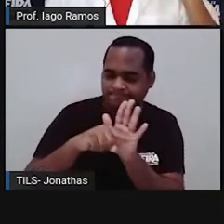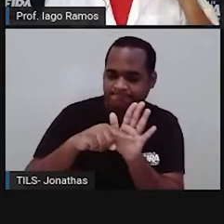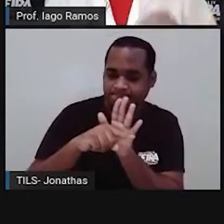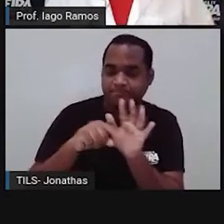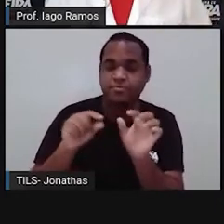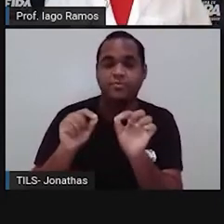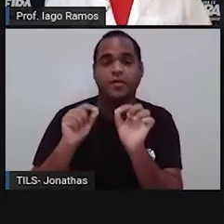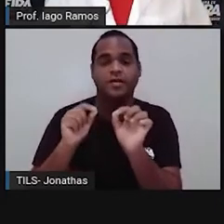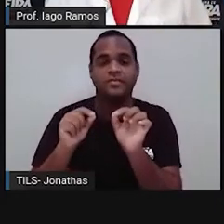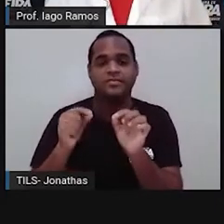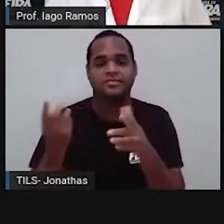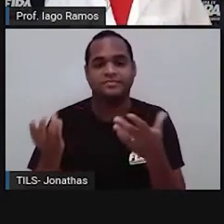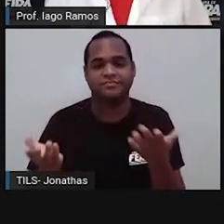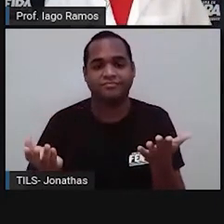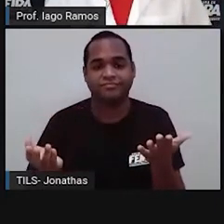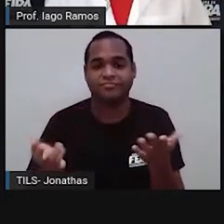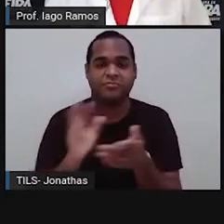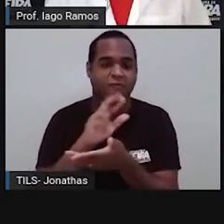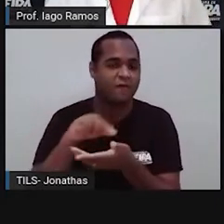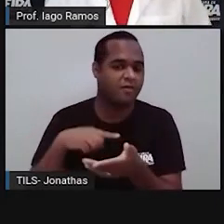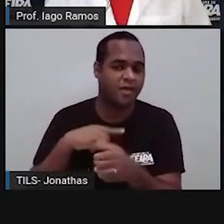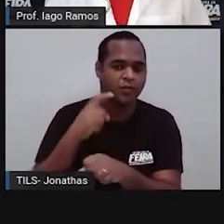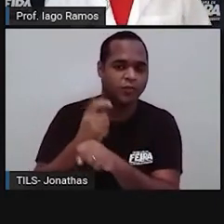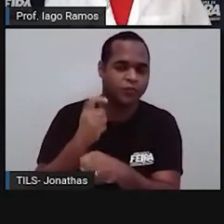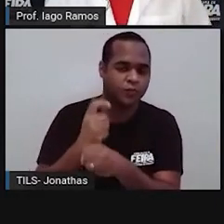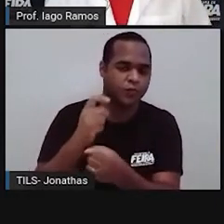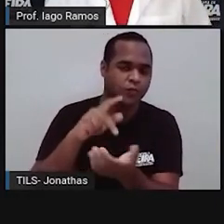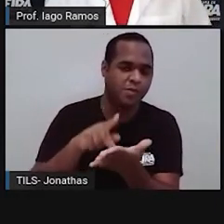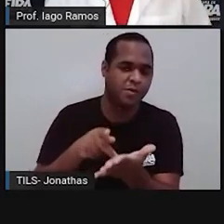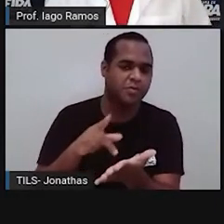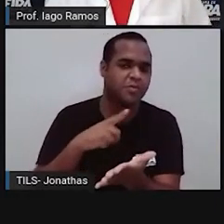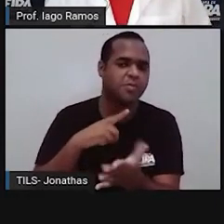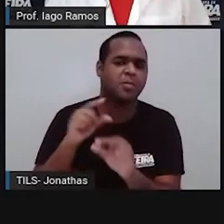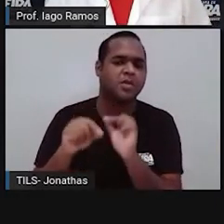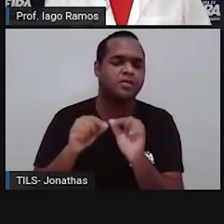formato dela, né? Que tipo de sólido geométrico ela lembra?